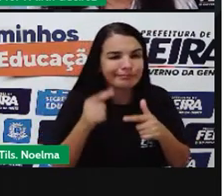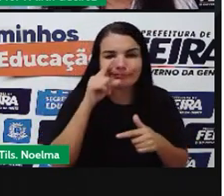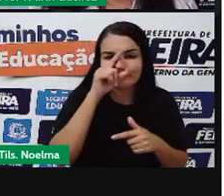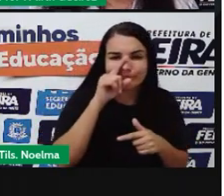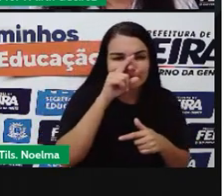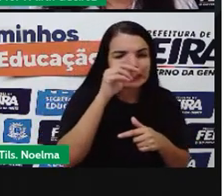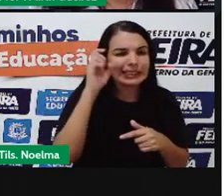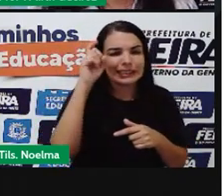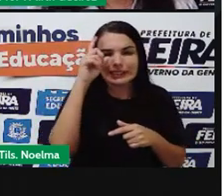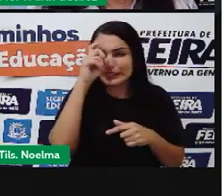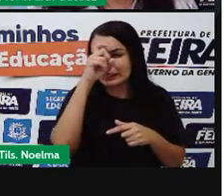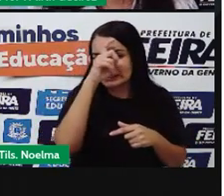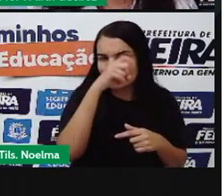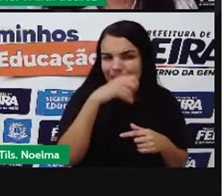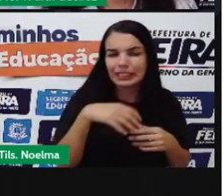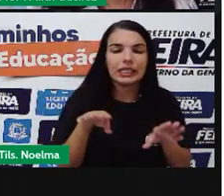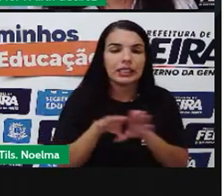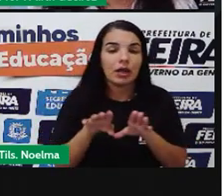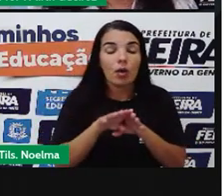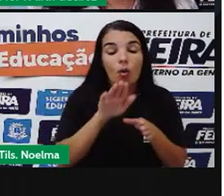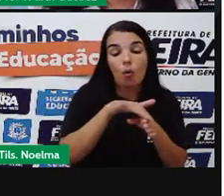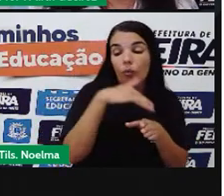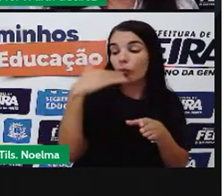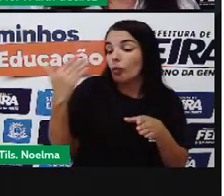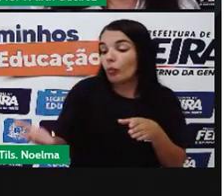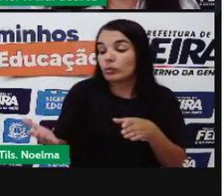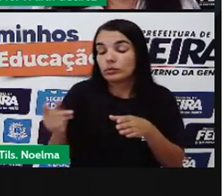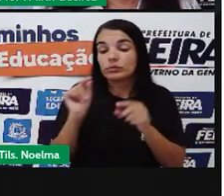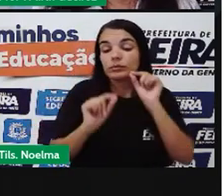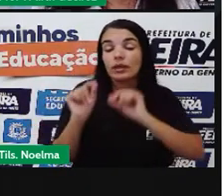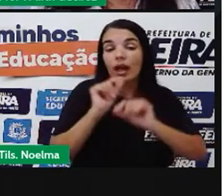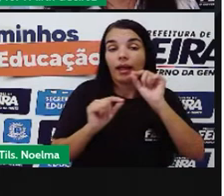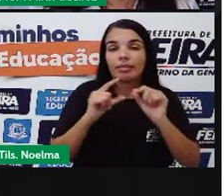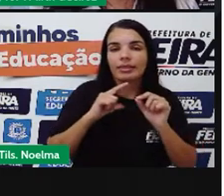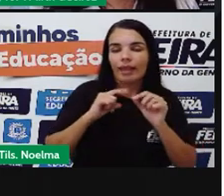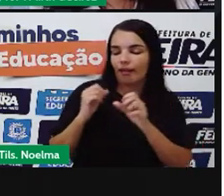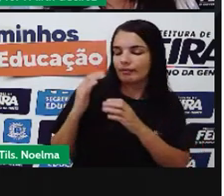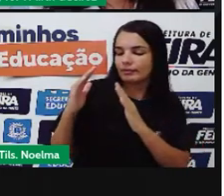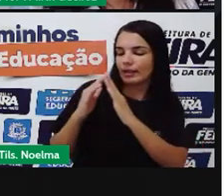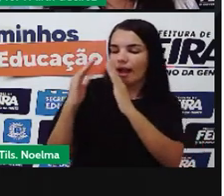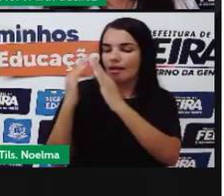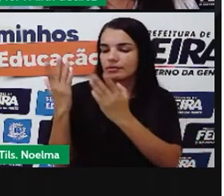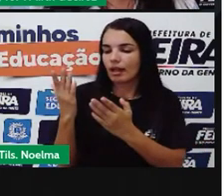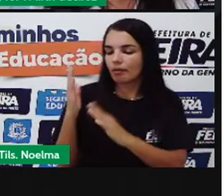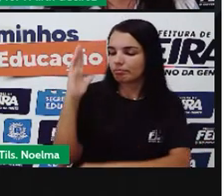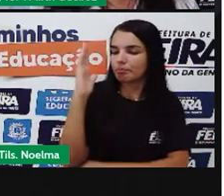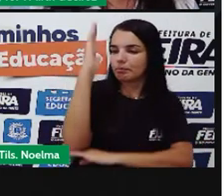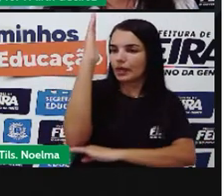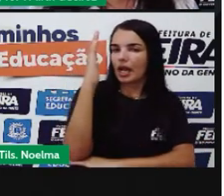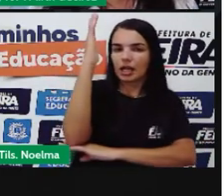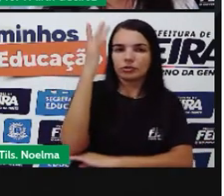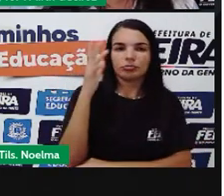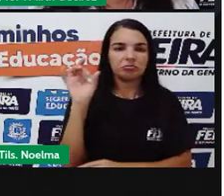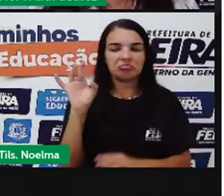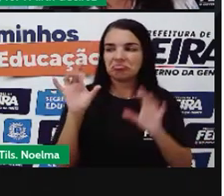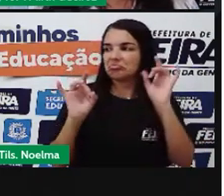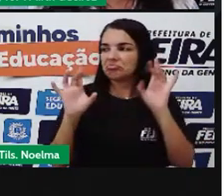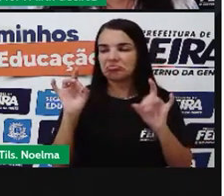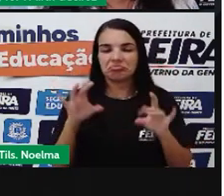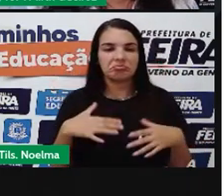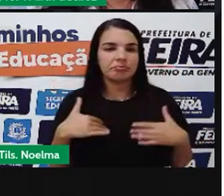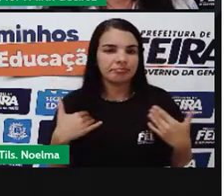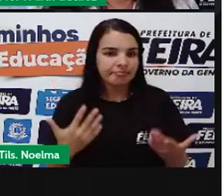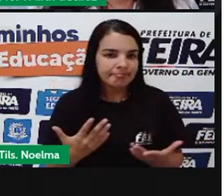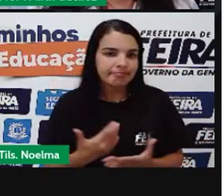outro lado E Nós temos Os prédios As casas Estes aí Em condomínios Fechados Onde a segurança Com certeza